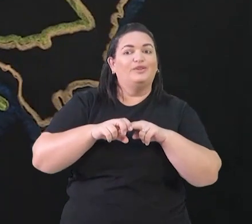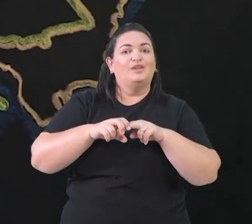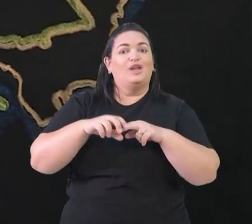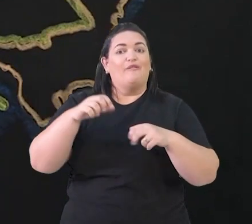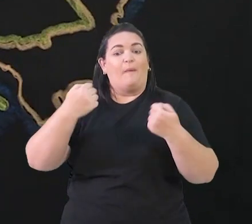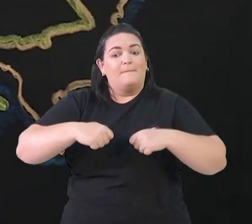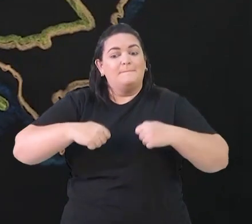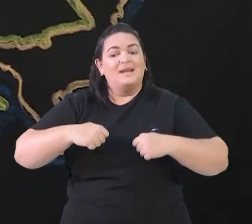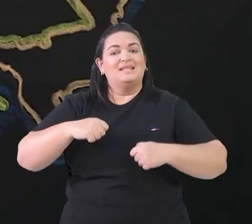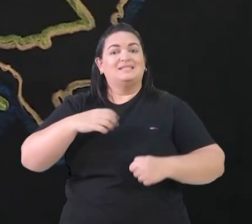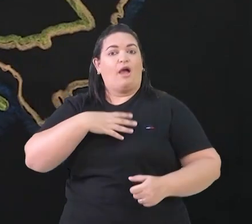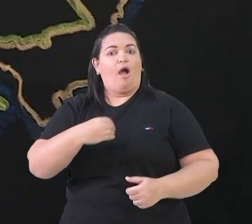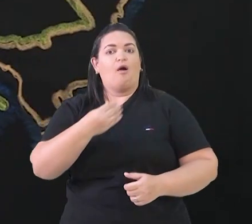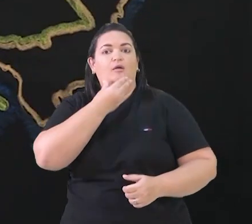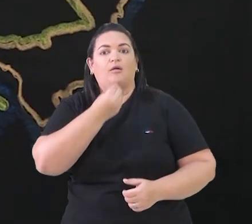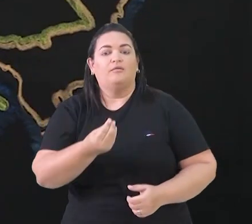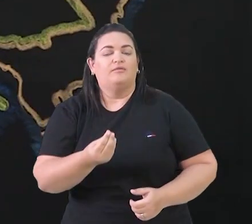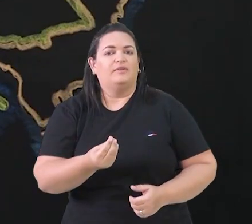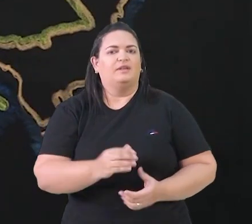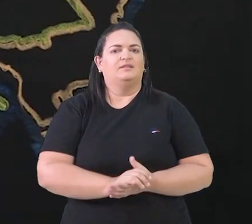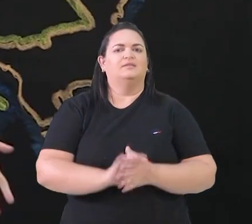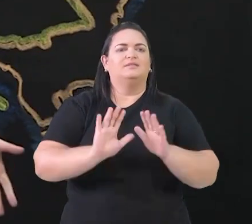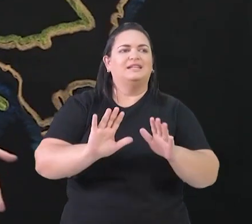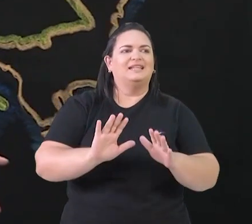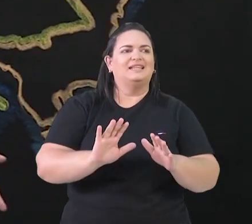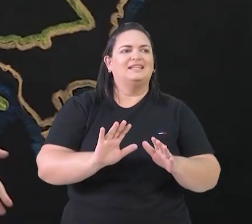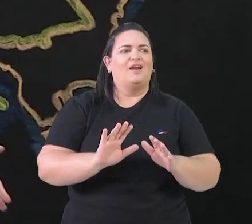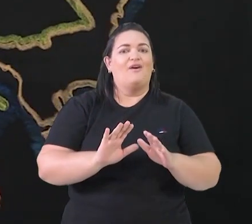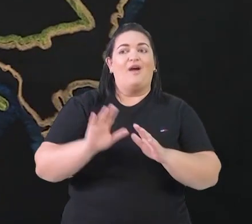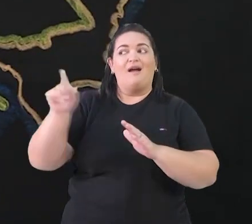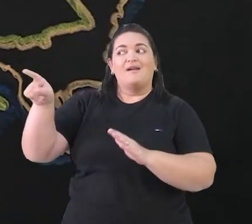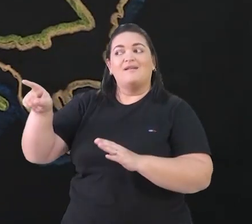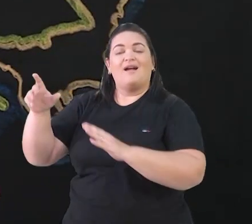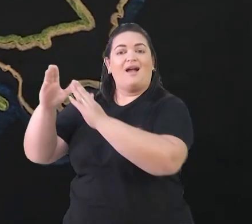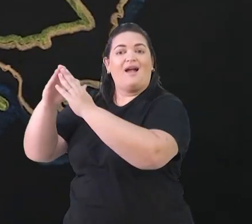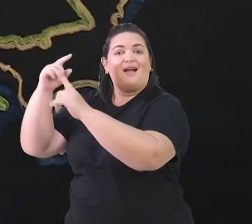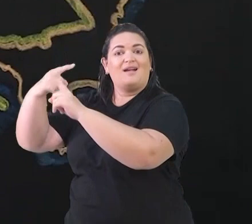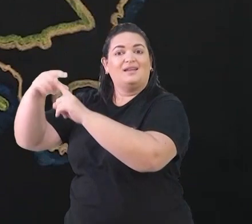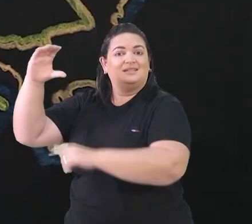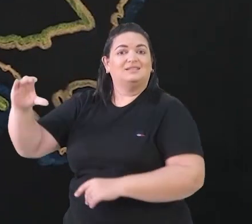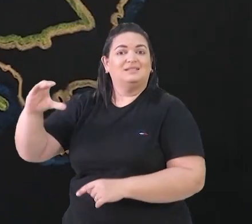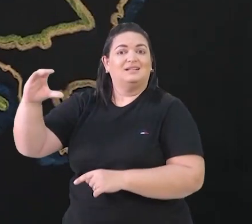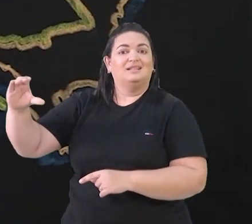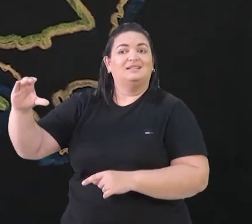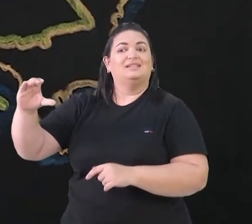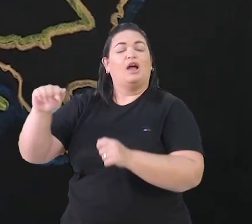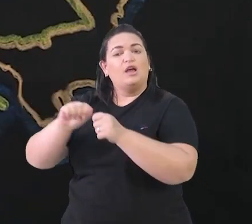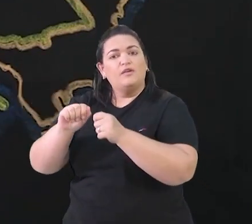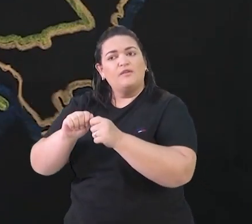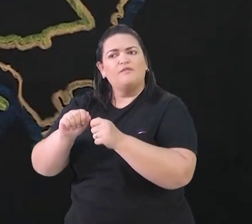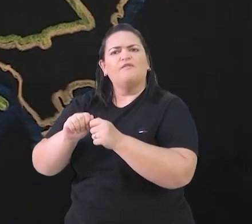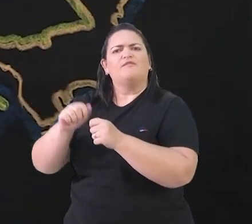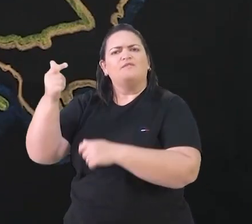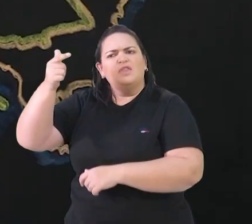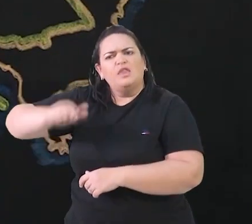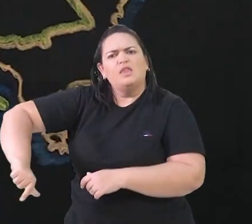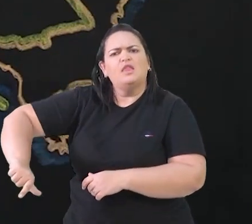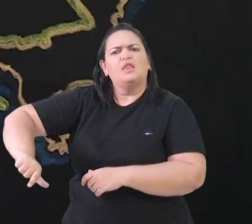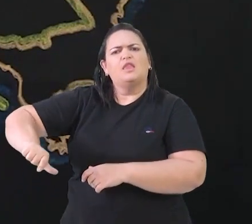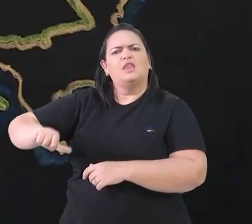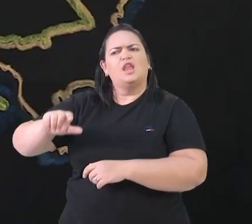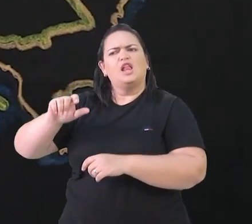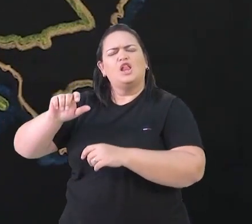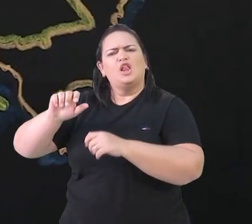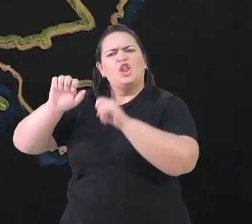sucessória. E, no fim, a própria Igreja tenta refazer o seu domínio na Europa,